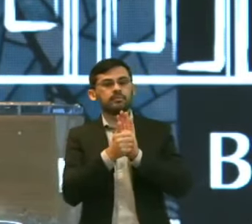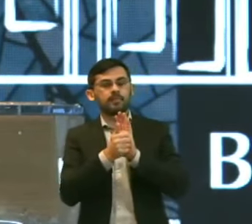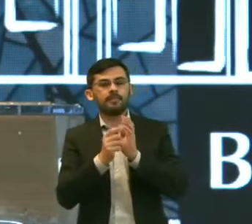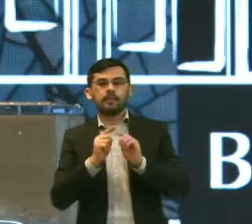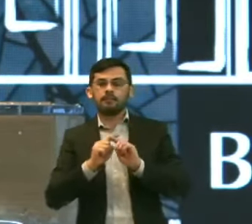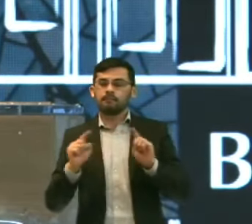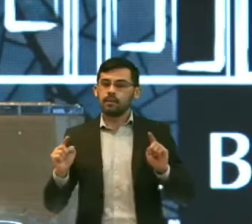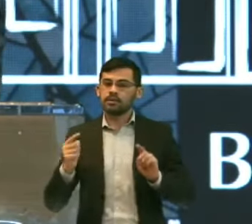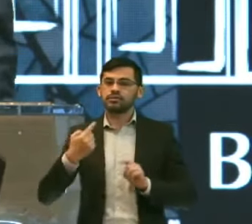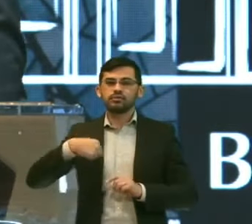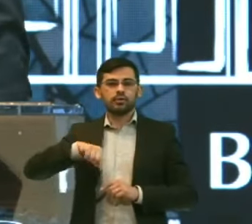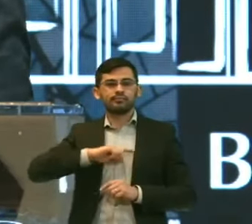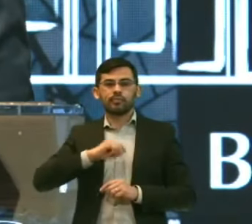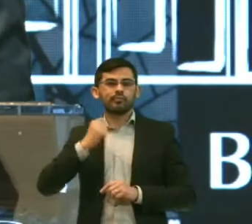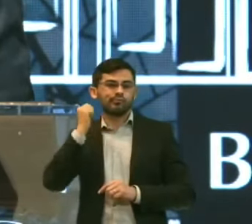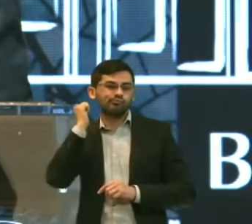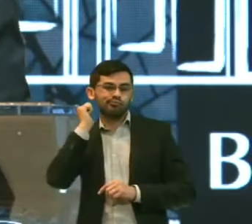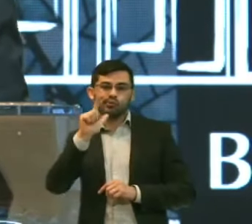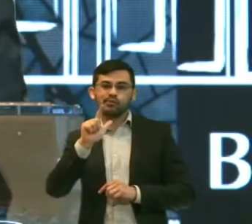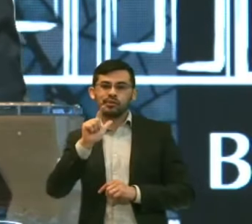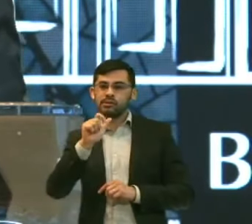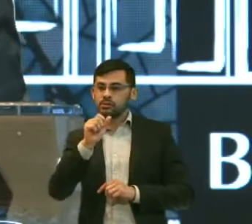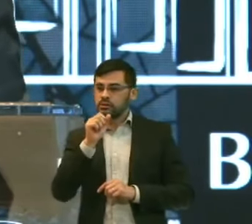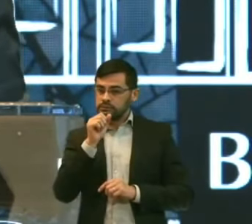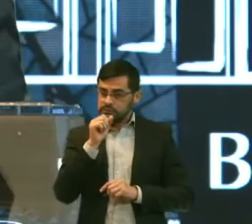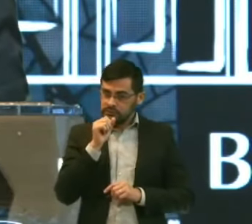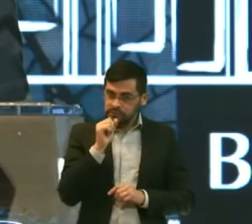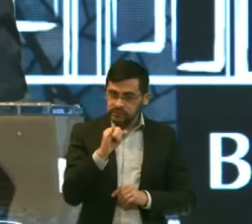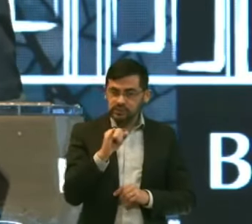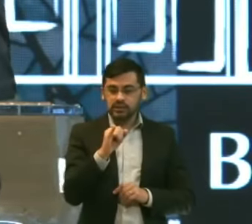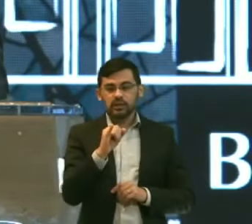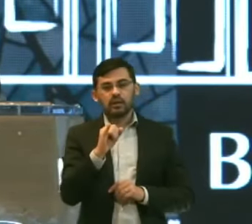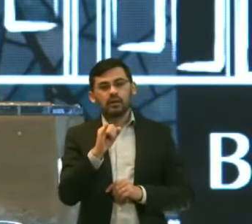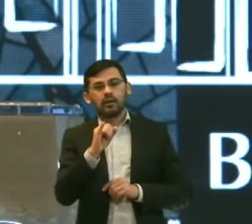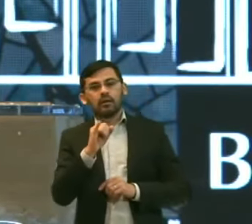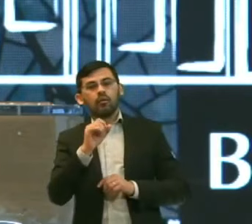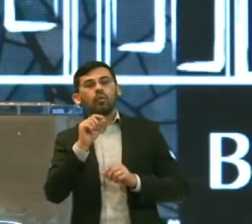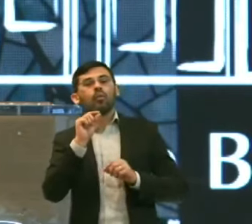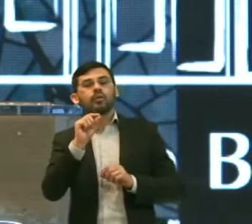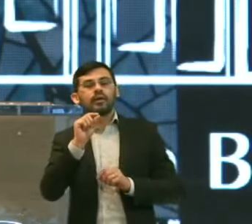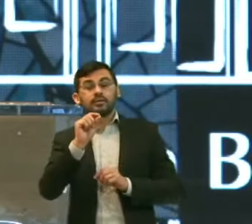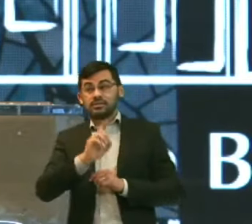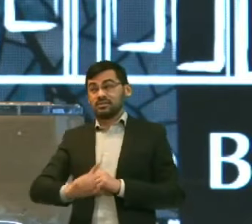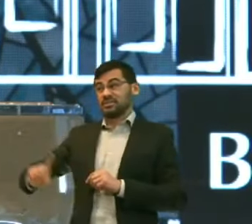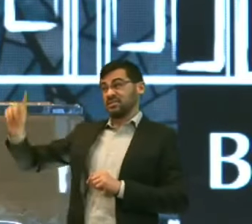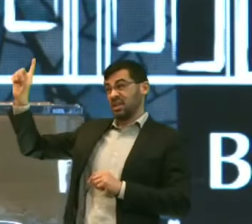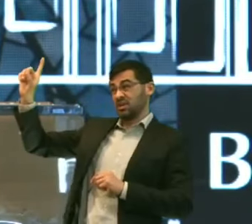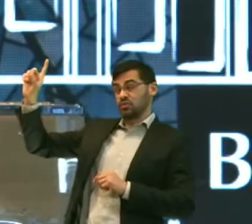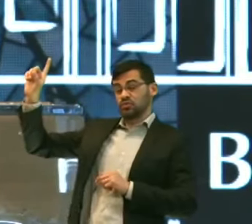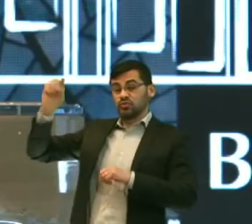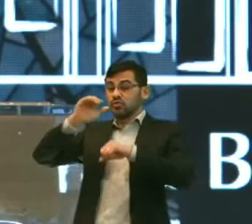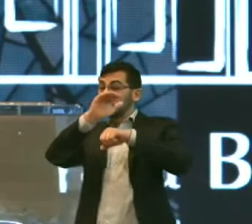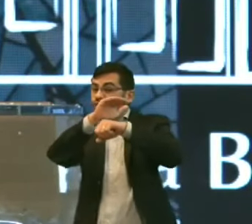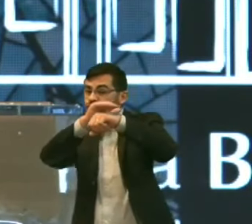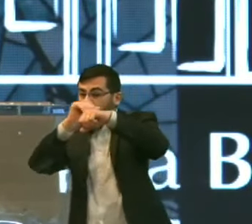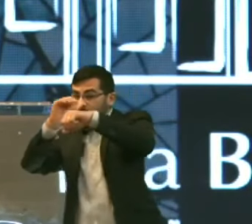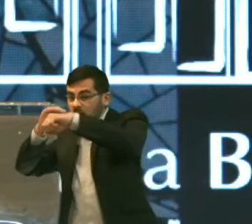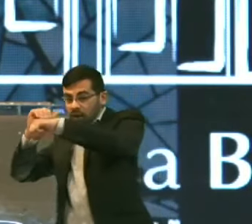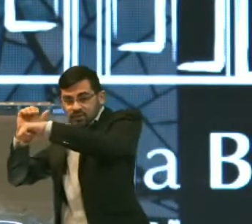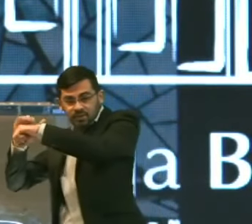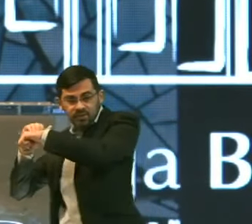Agora a gente Não vai dobrar O número de celos Enquanto Deus Não levantar Alguns líderes Que estão